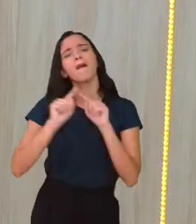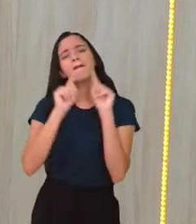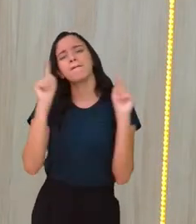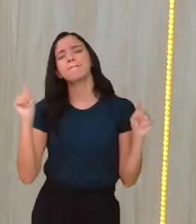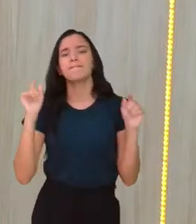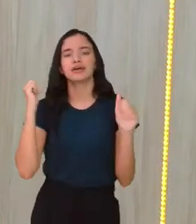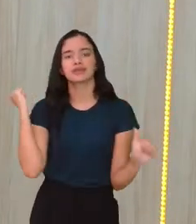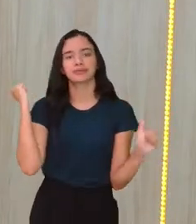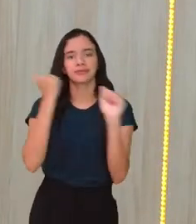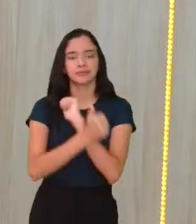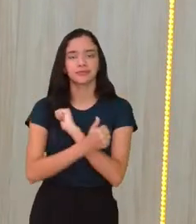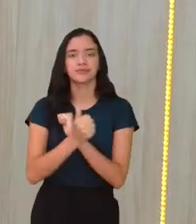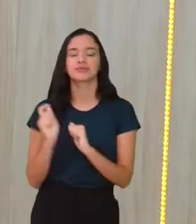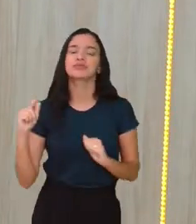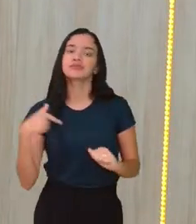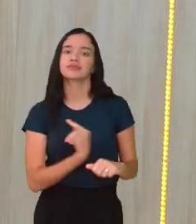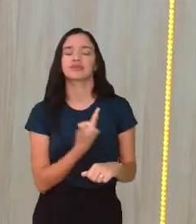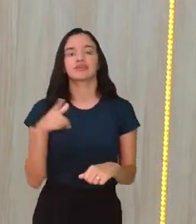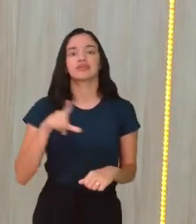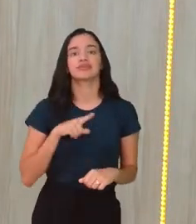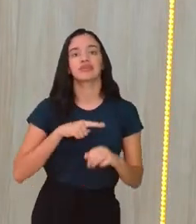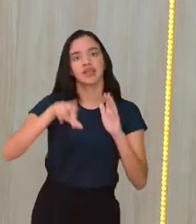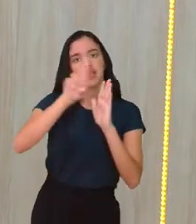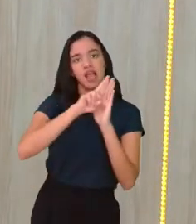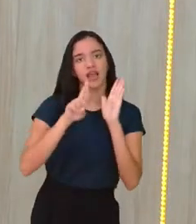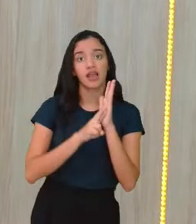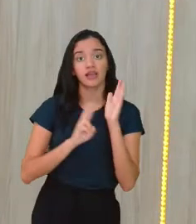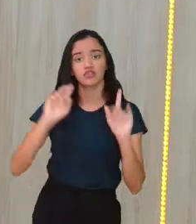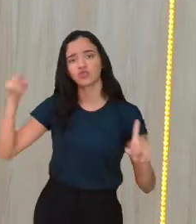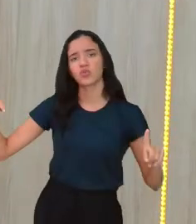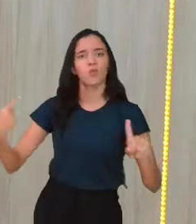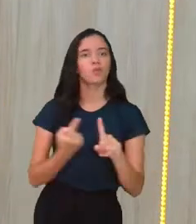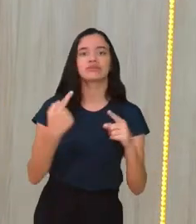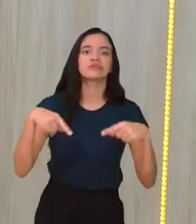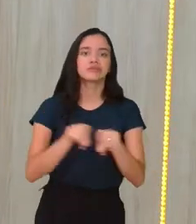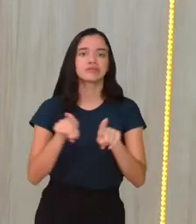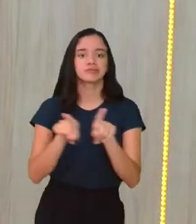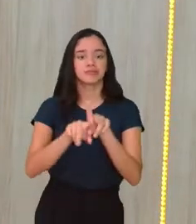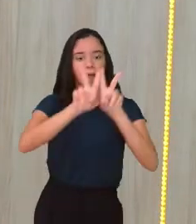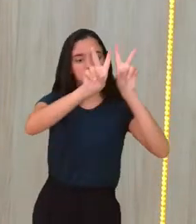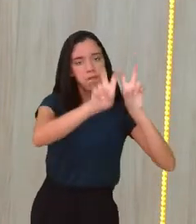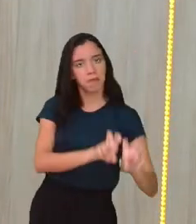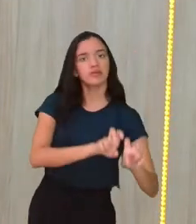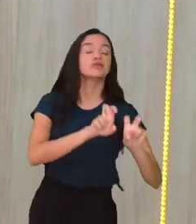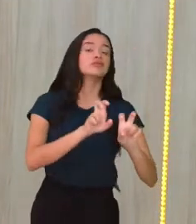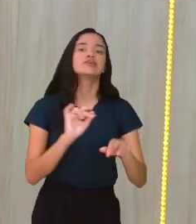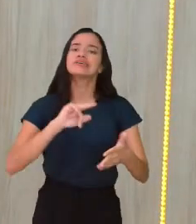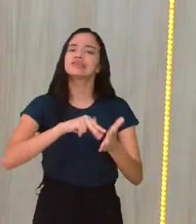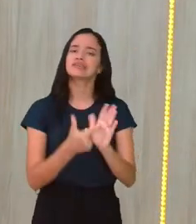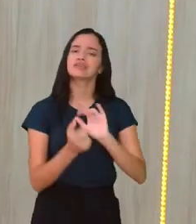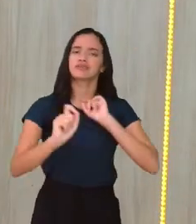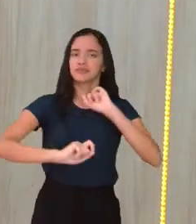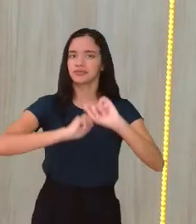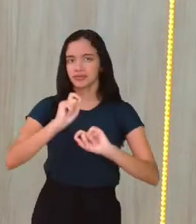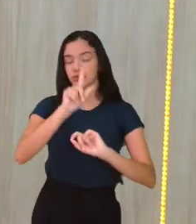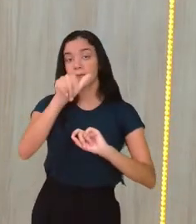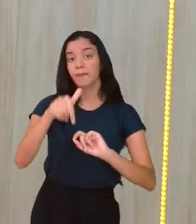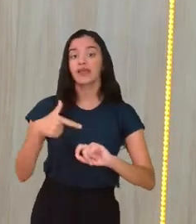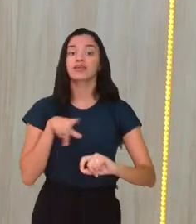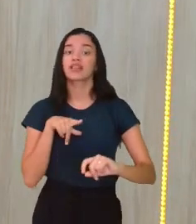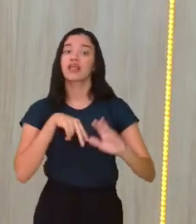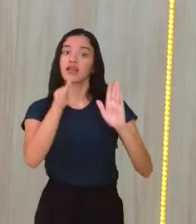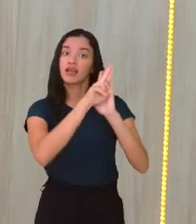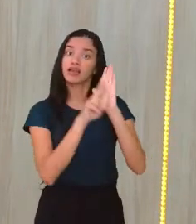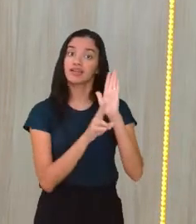no esporte, a gente tem regras e objetivos bem definidos. Ou seja, a gente tem as